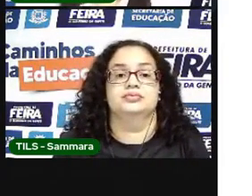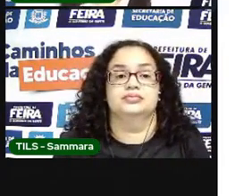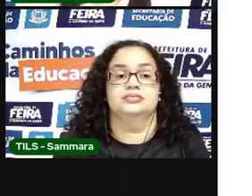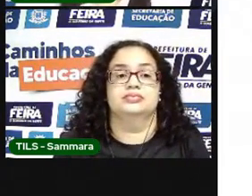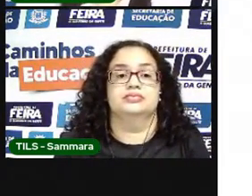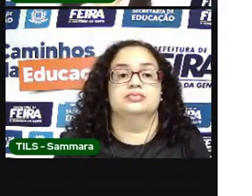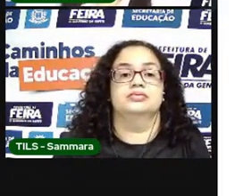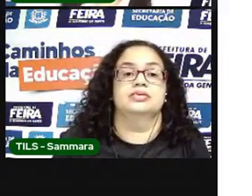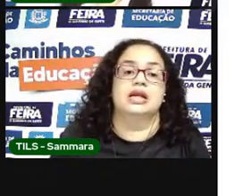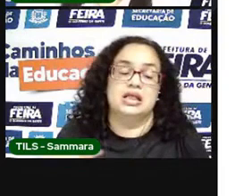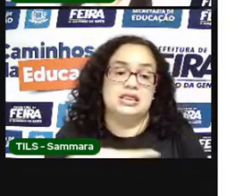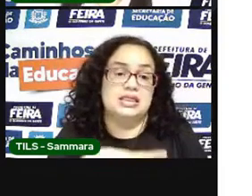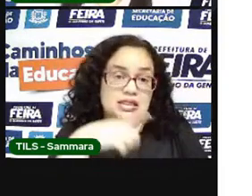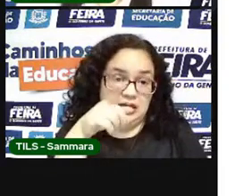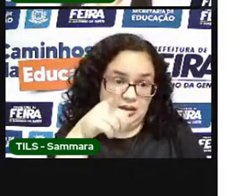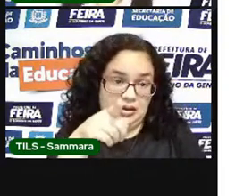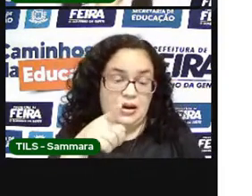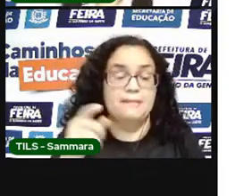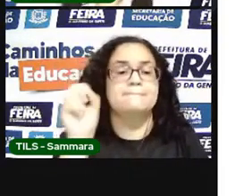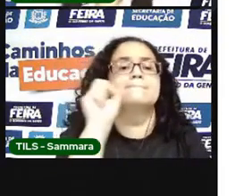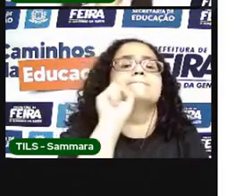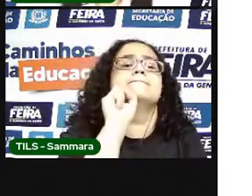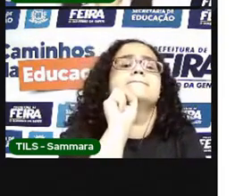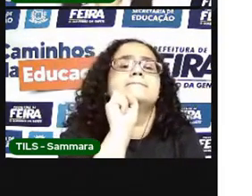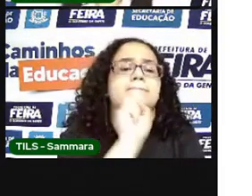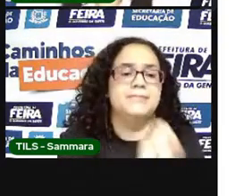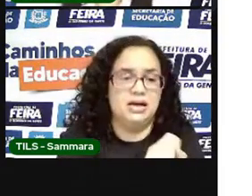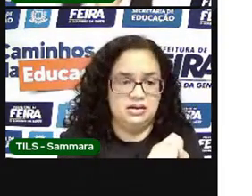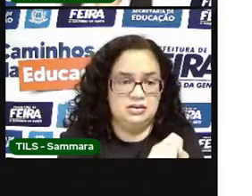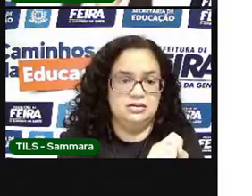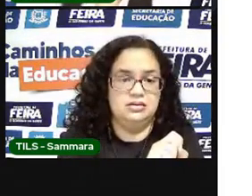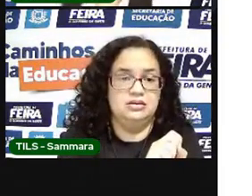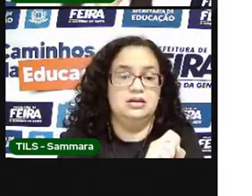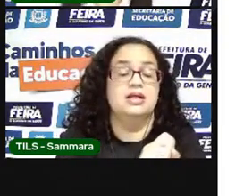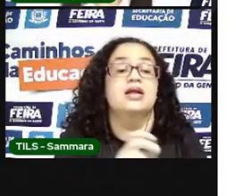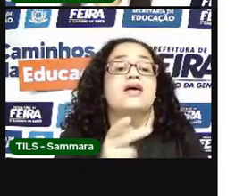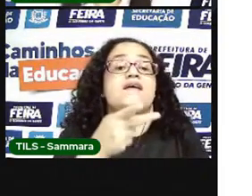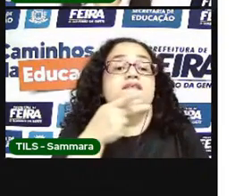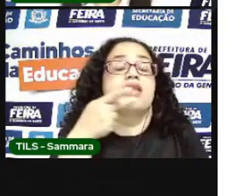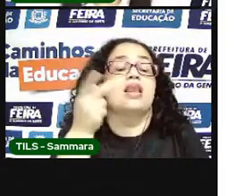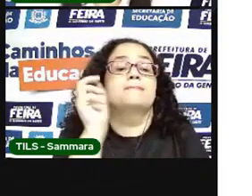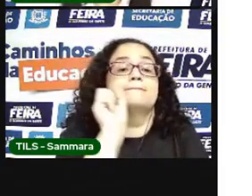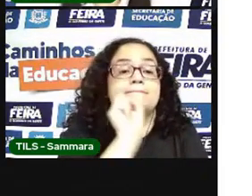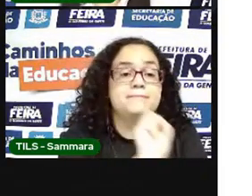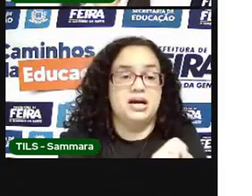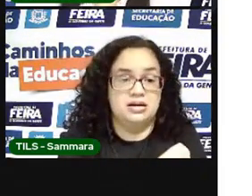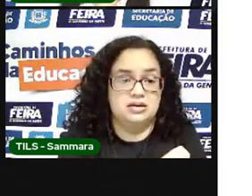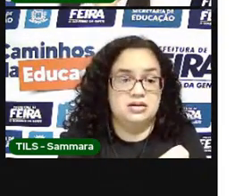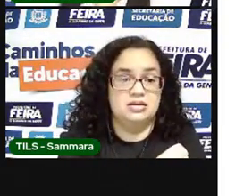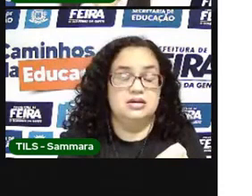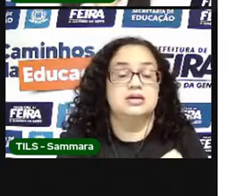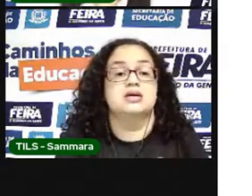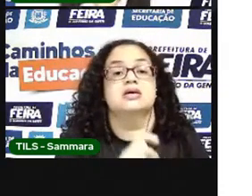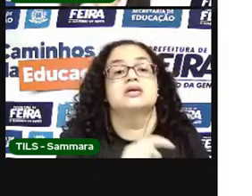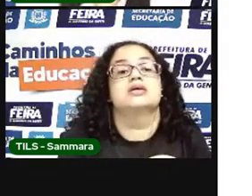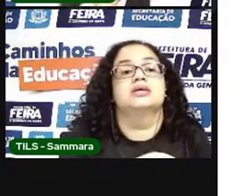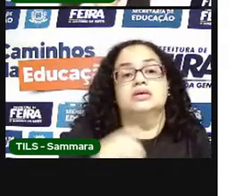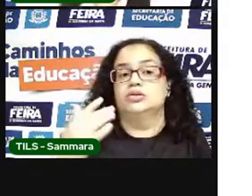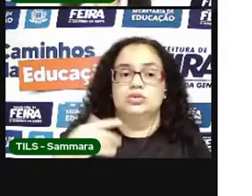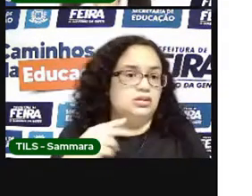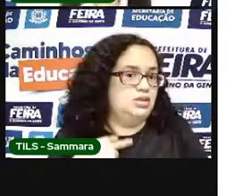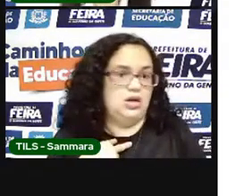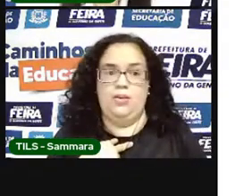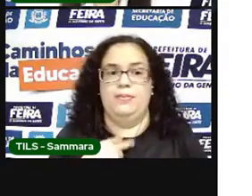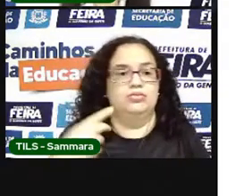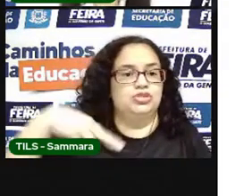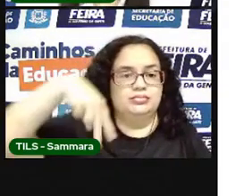Aqui nós temos pare. Quando eu falo pare, é porque você não pode se movimentar, né?